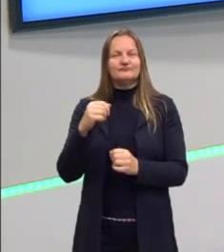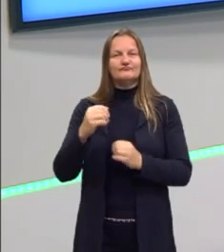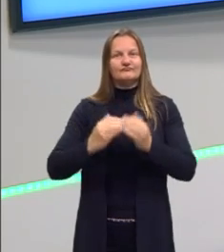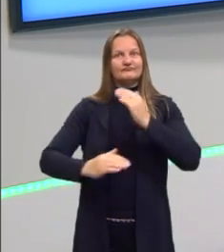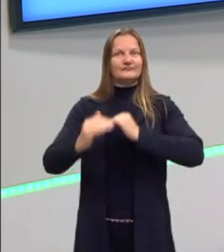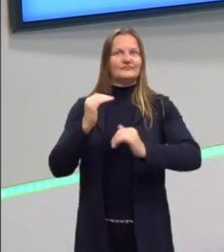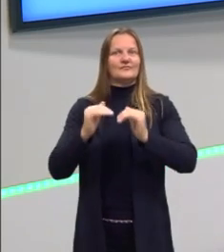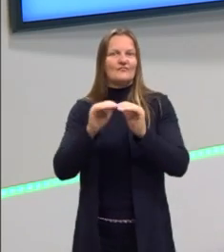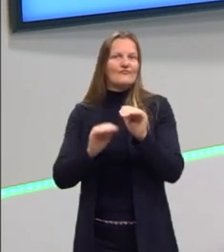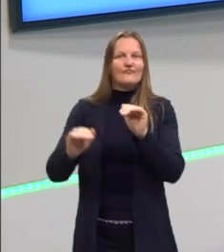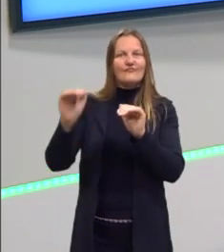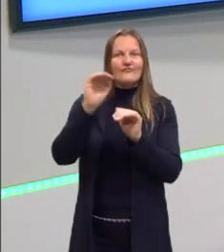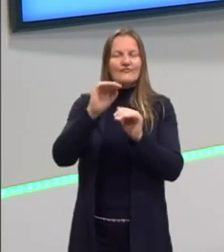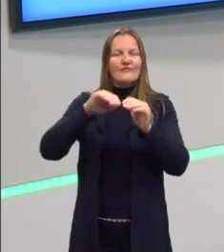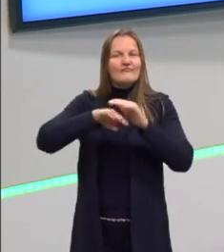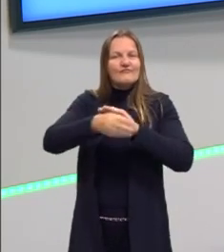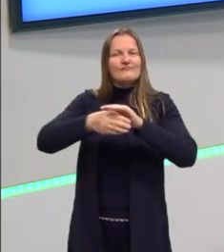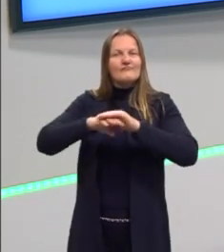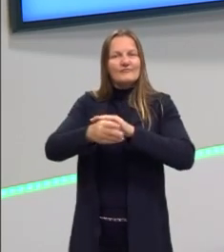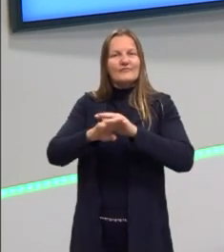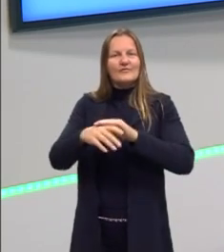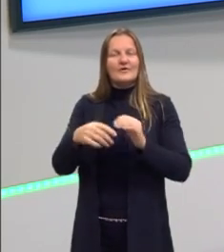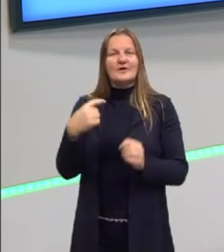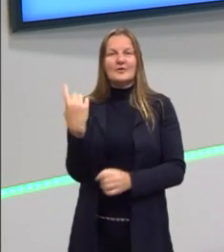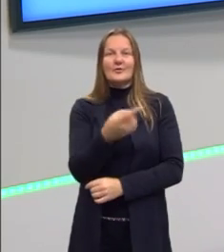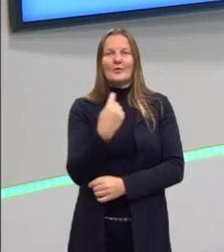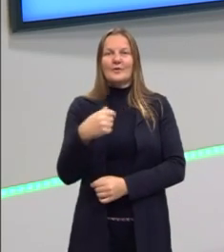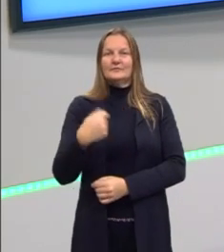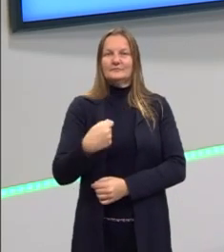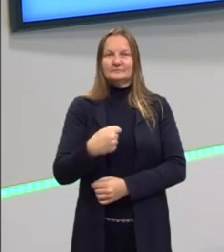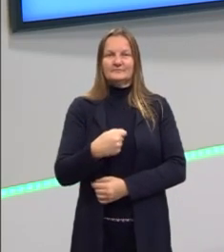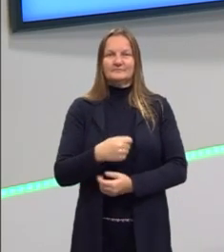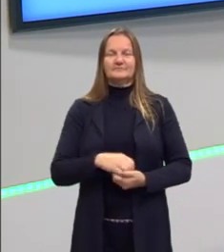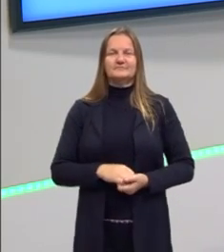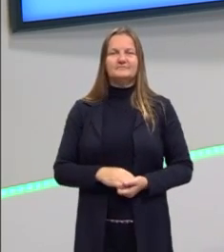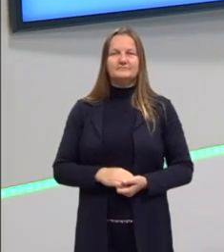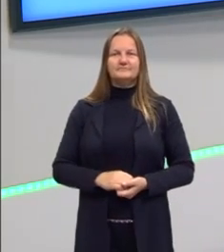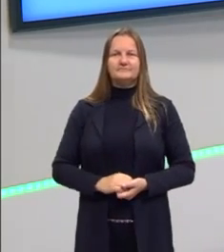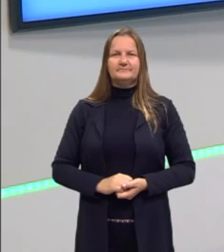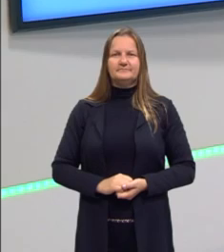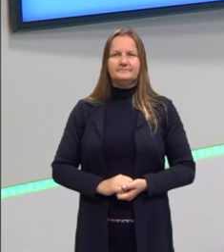adequando ao longo da necessidade que a gente tem.